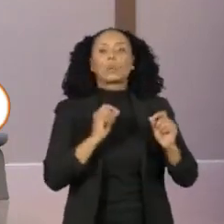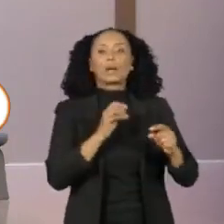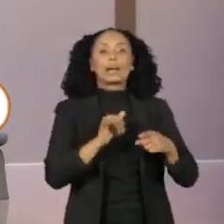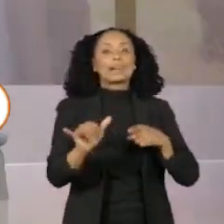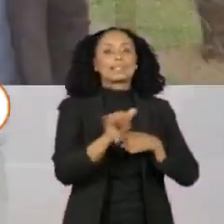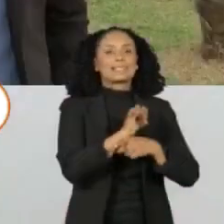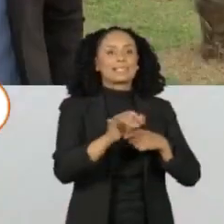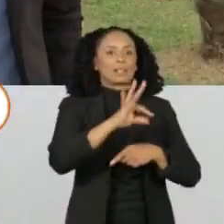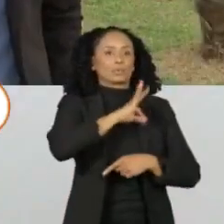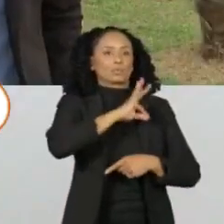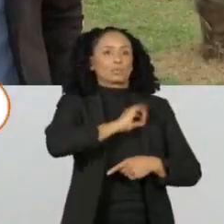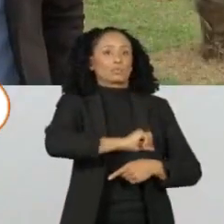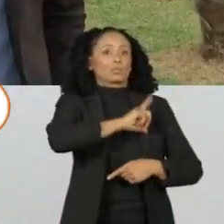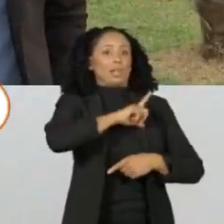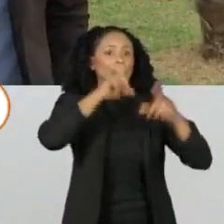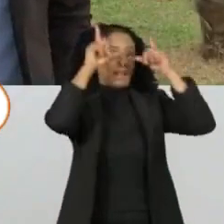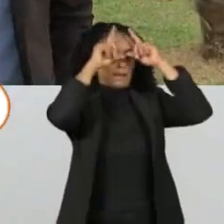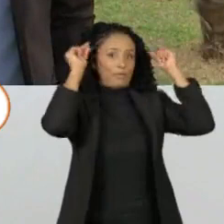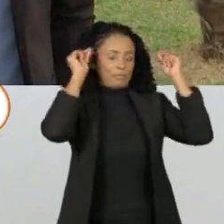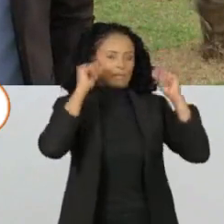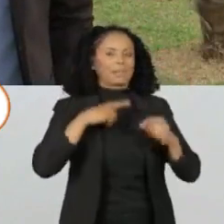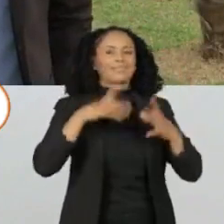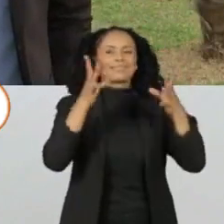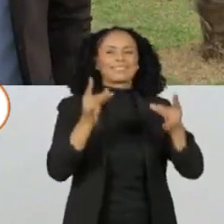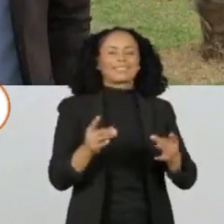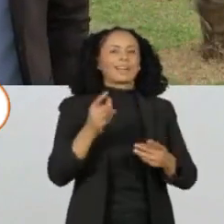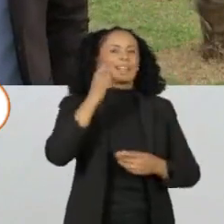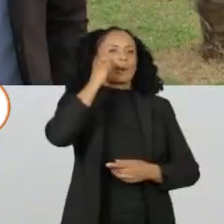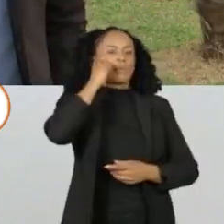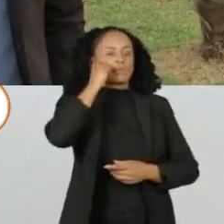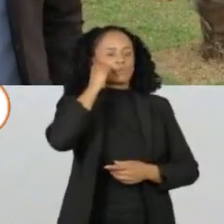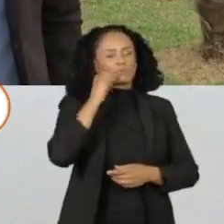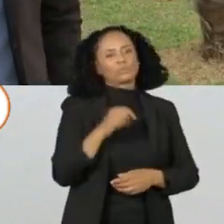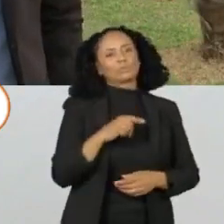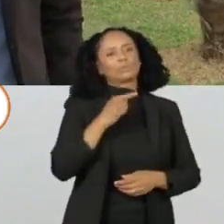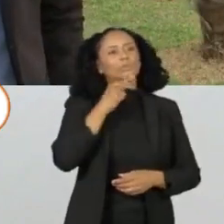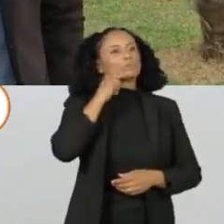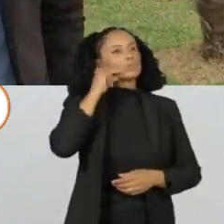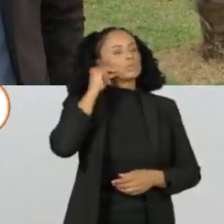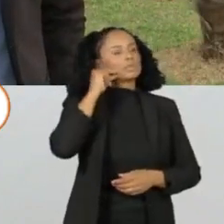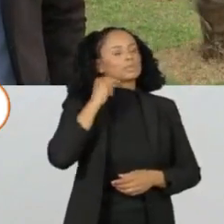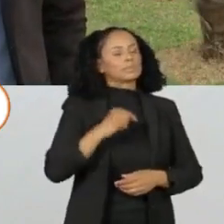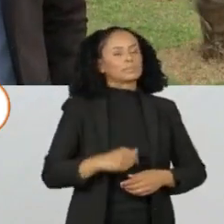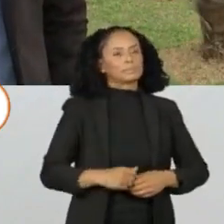salarial da enfermagem. Quem tem os detalhes ao vivo agora, repórter Luiz Turati. Luiz.